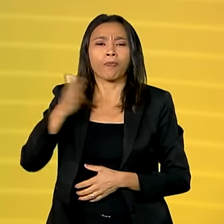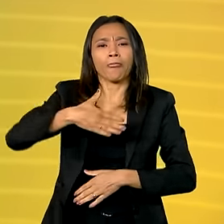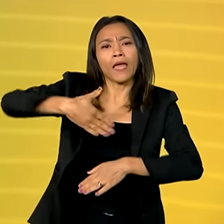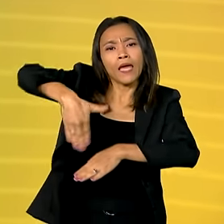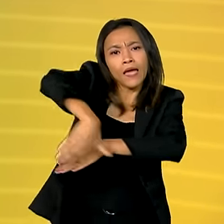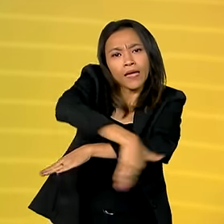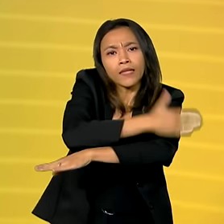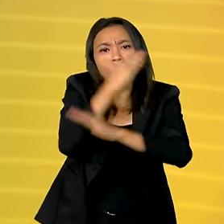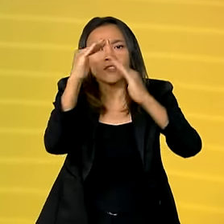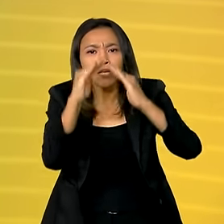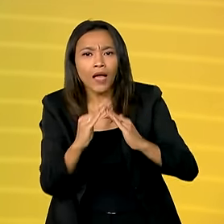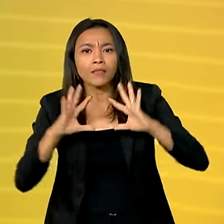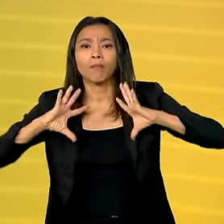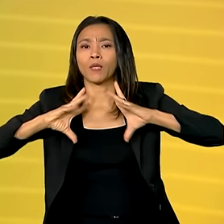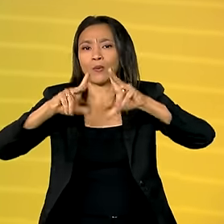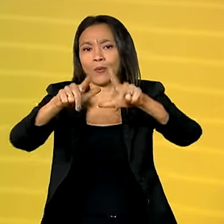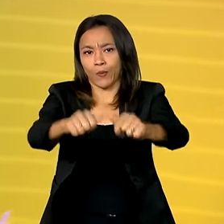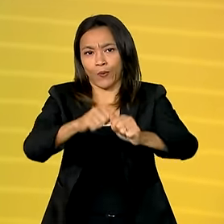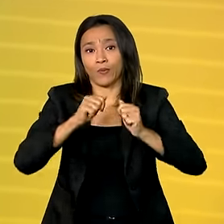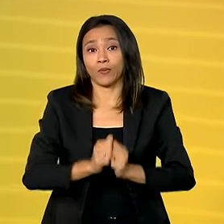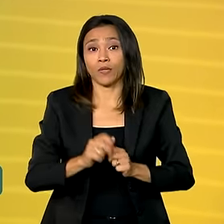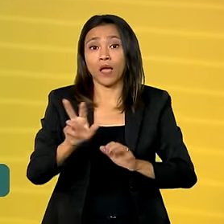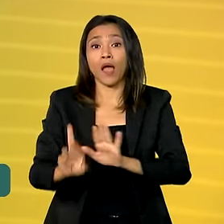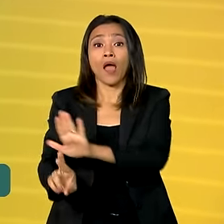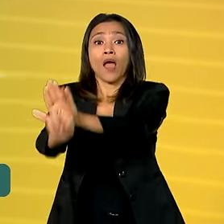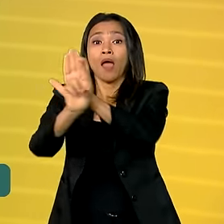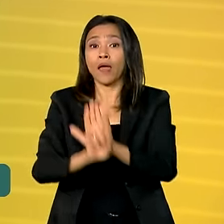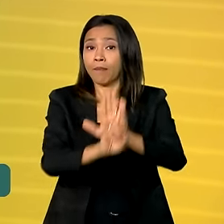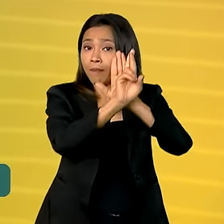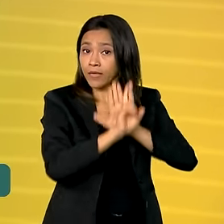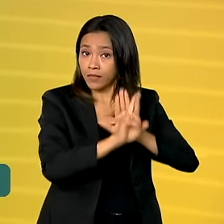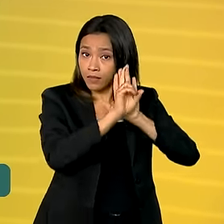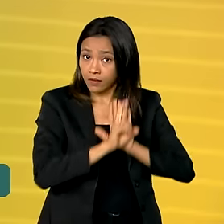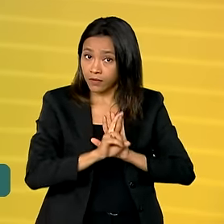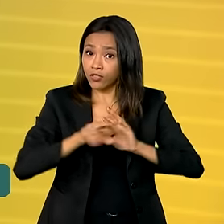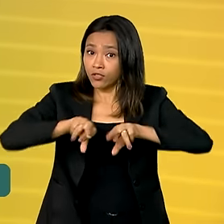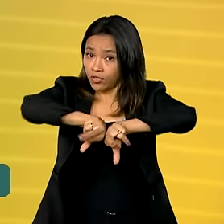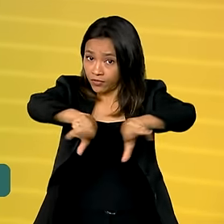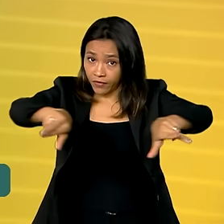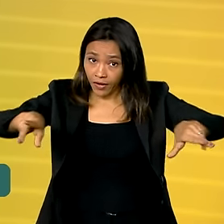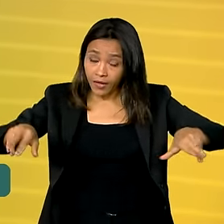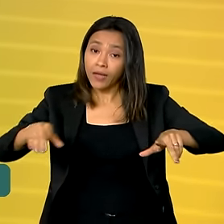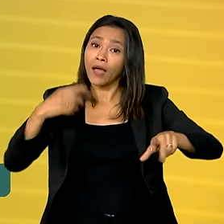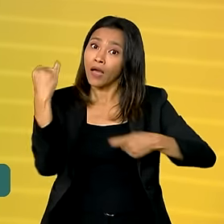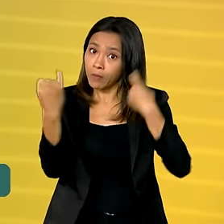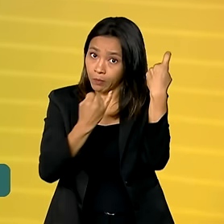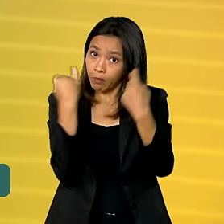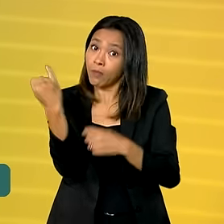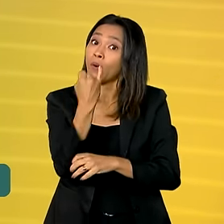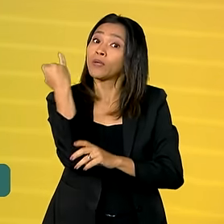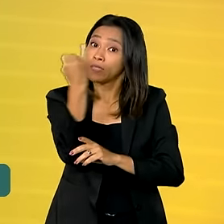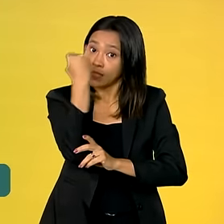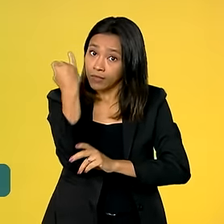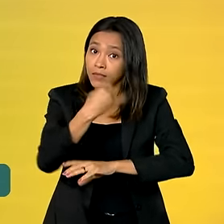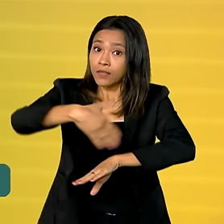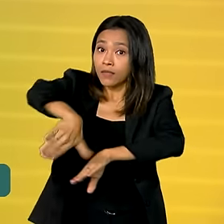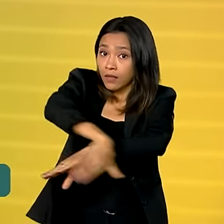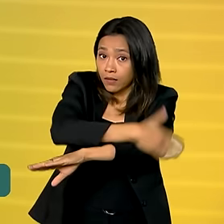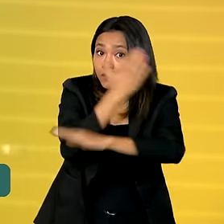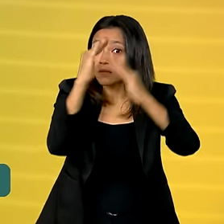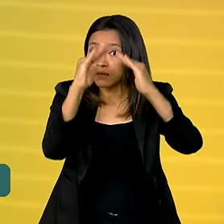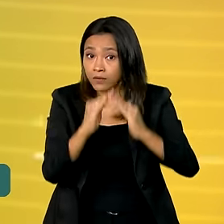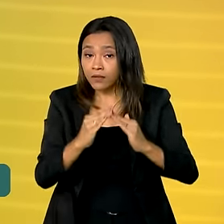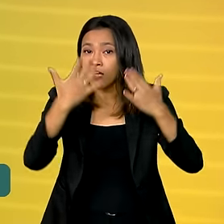todos. Representantes de diferentes setores discutem a importância do endereço nas comunidades periféricas e os